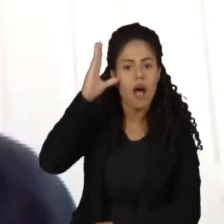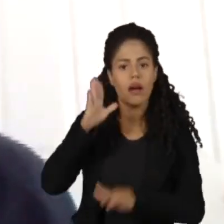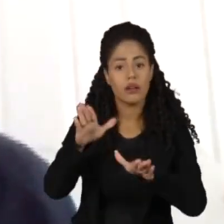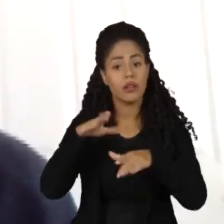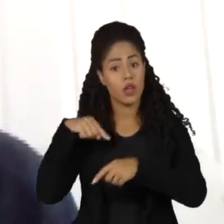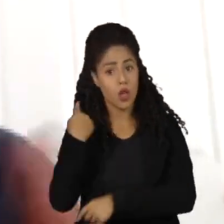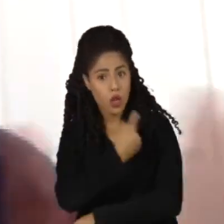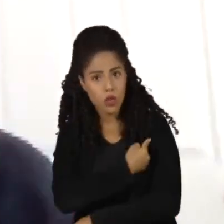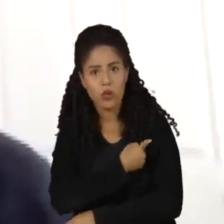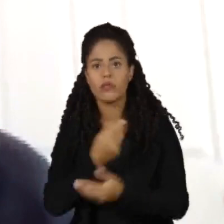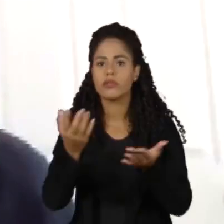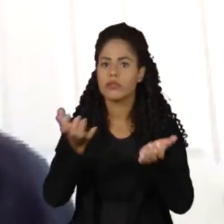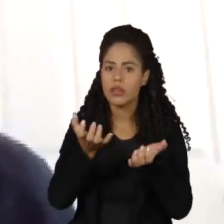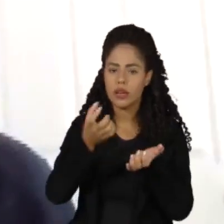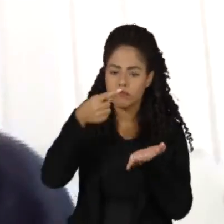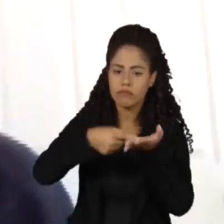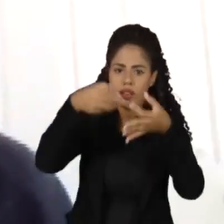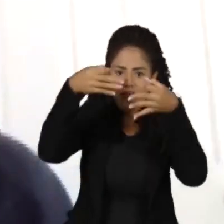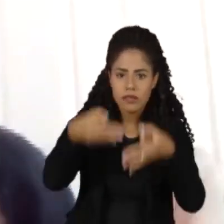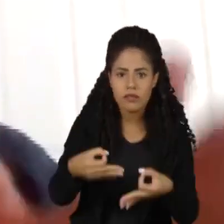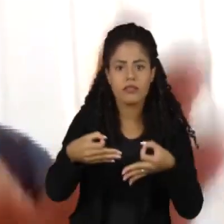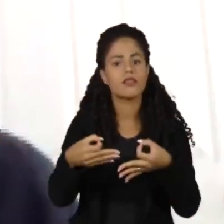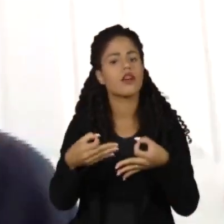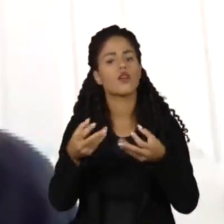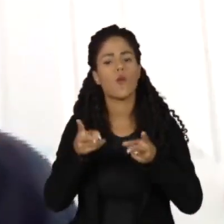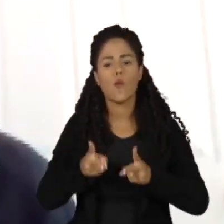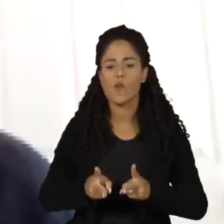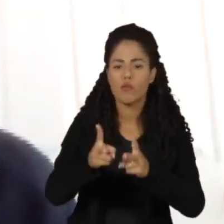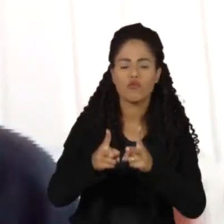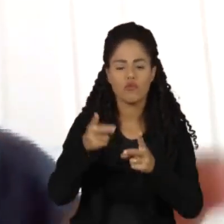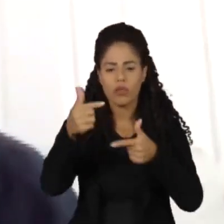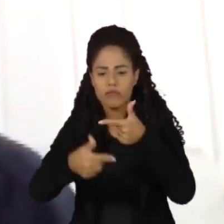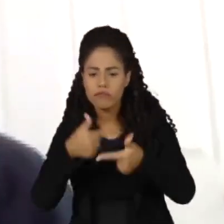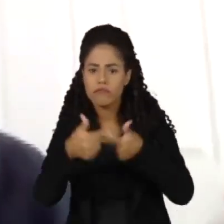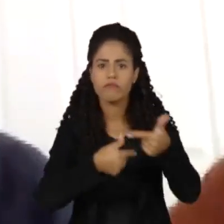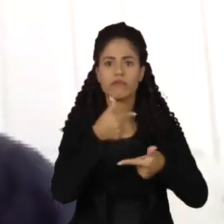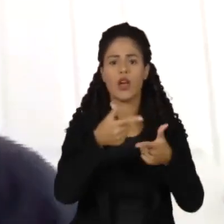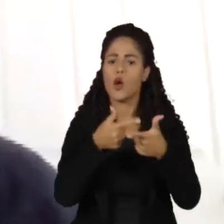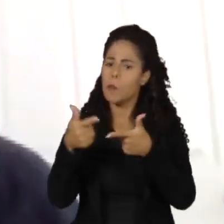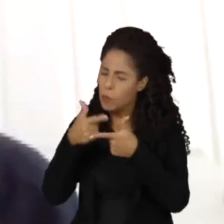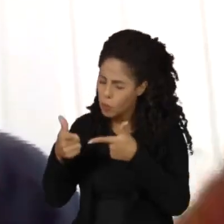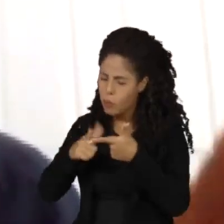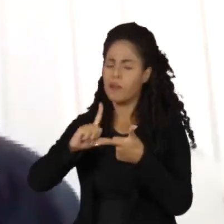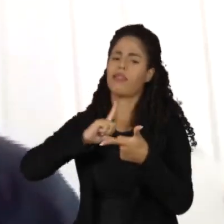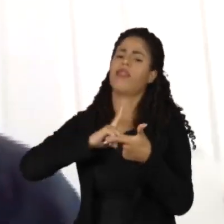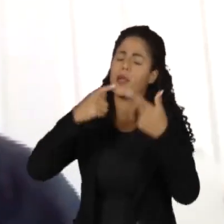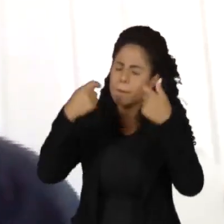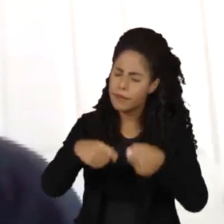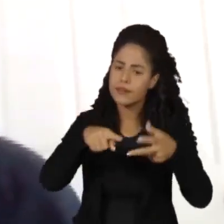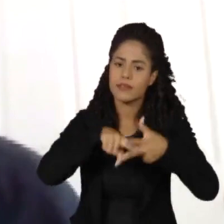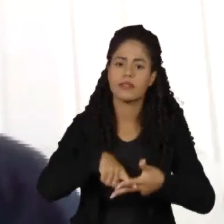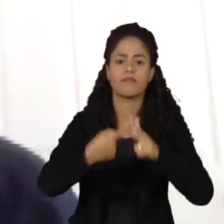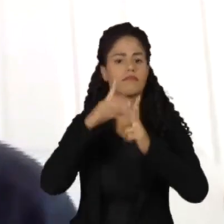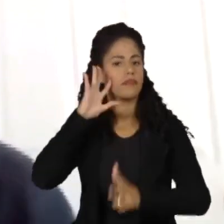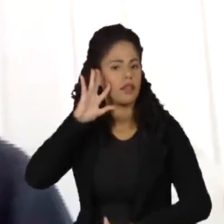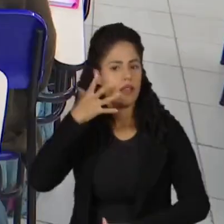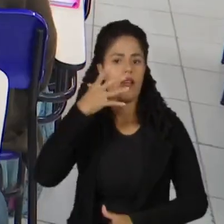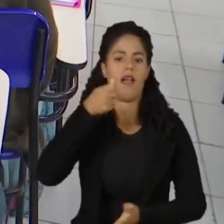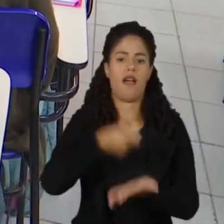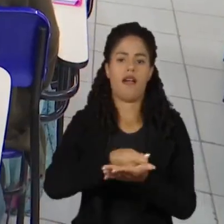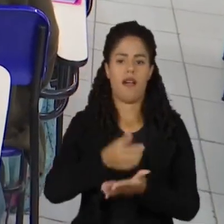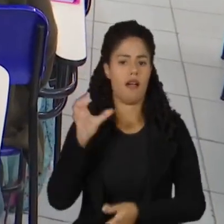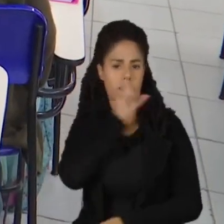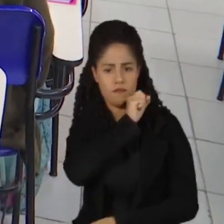não quer reconhecer, não queremos deixar de reconhecer que há problemas e que precisamos encontrar as soluções desse problema.